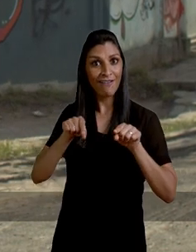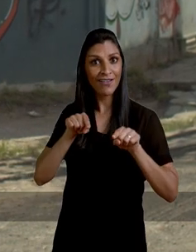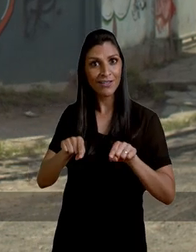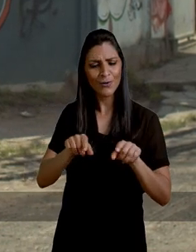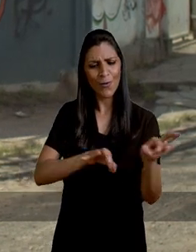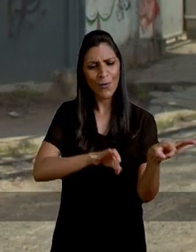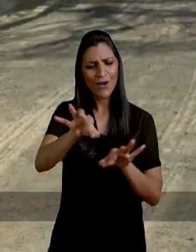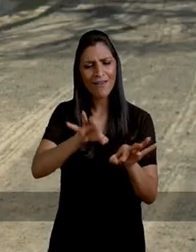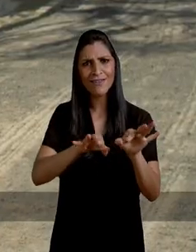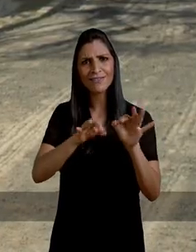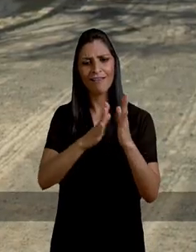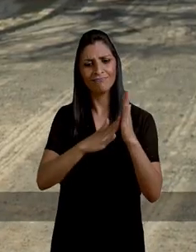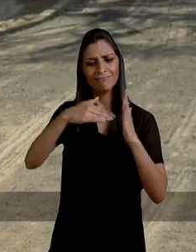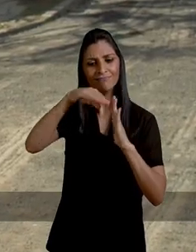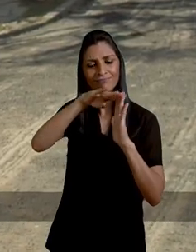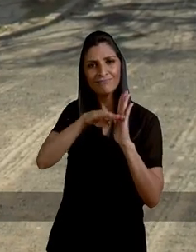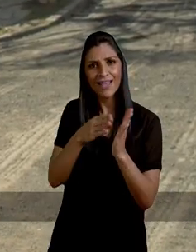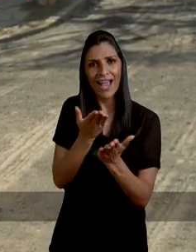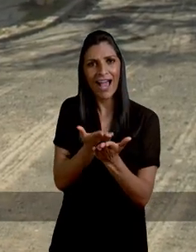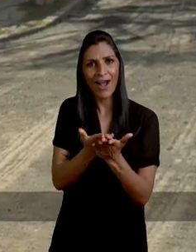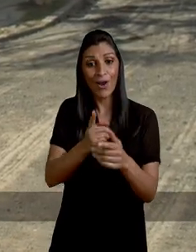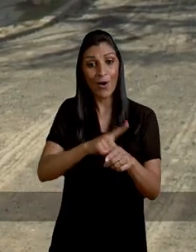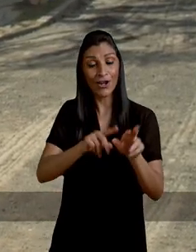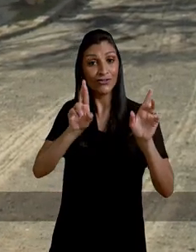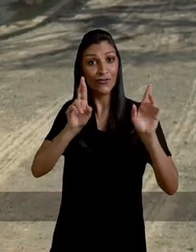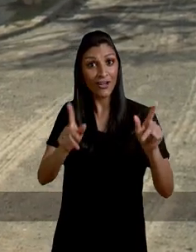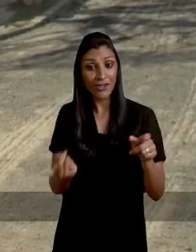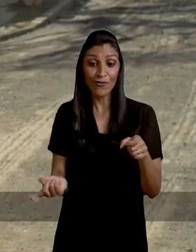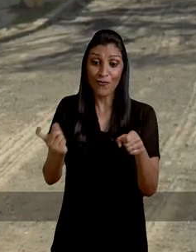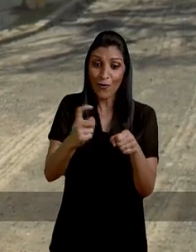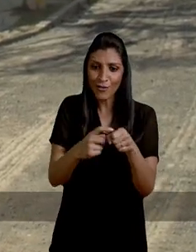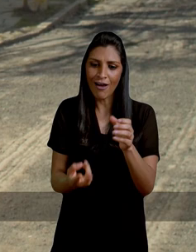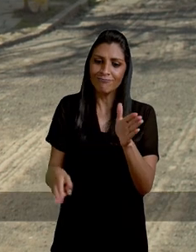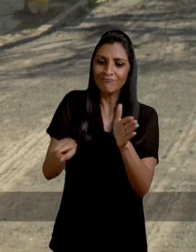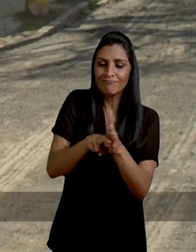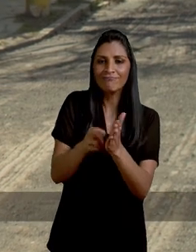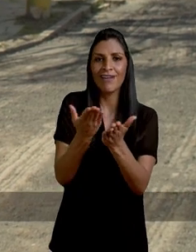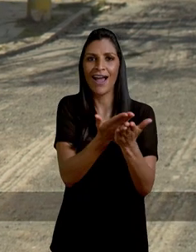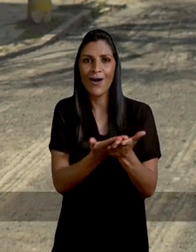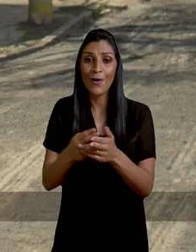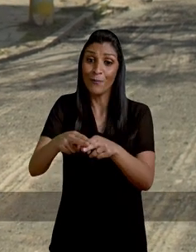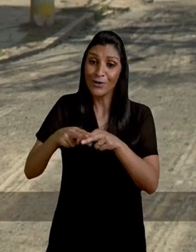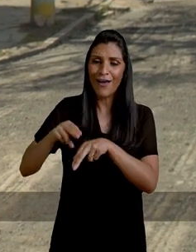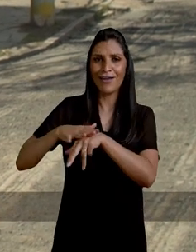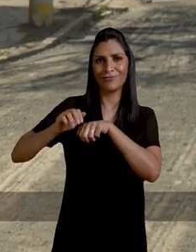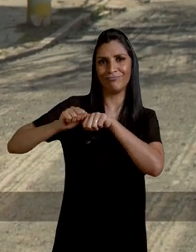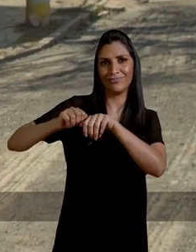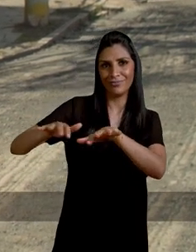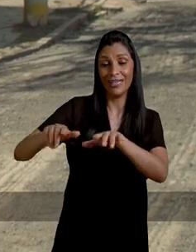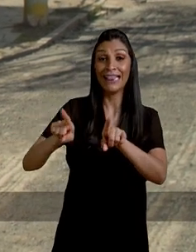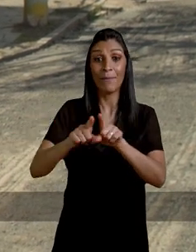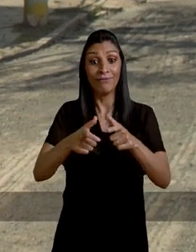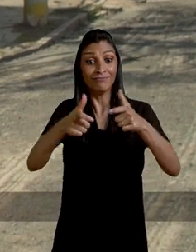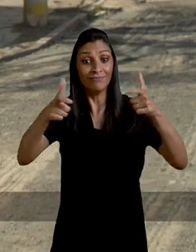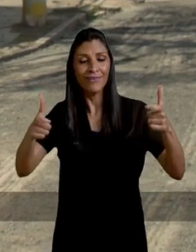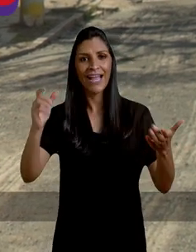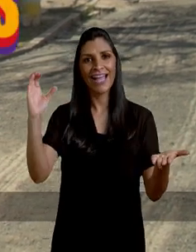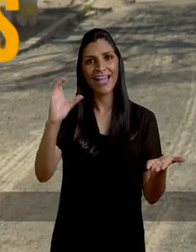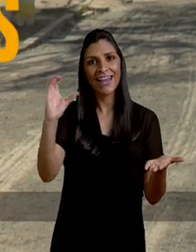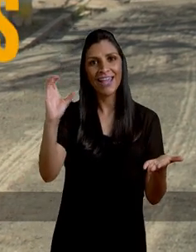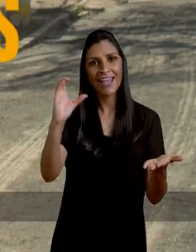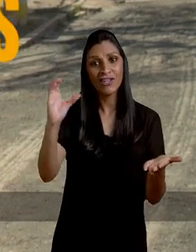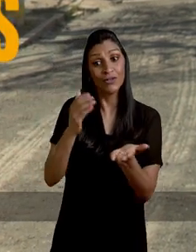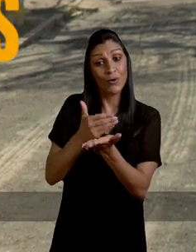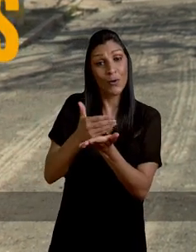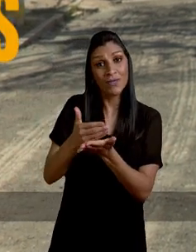Vamos mudar isso? Organizar o calendário escolar com turnos inversos e recuperar o ano perdido com a pandemia. Ampliar nossa rede